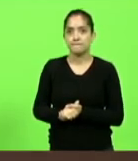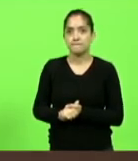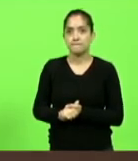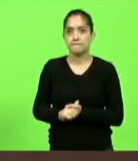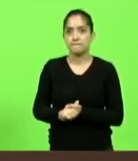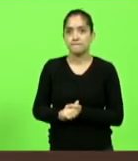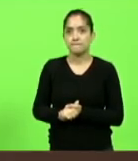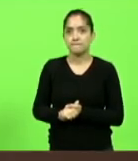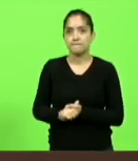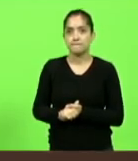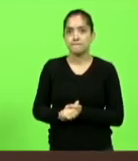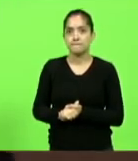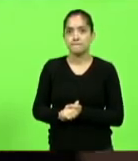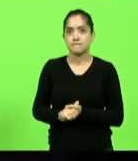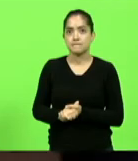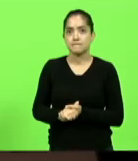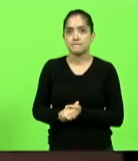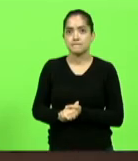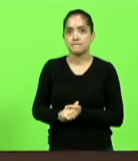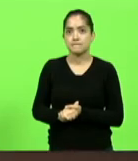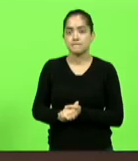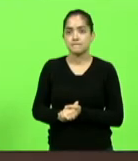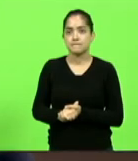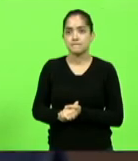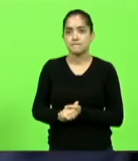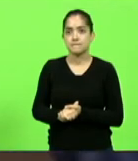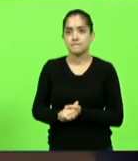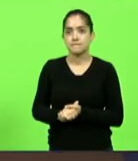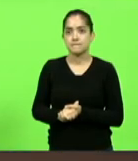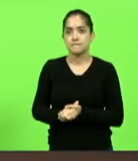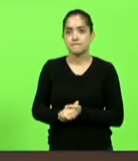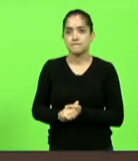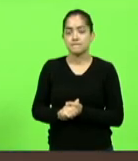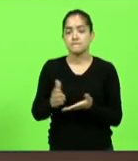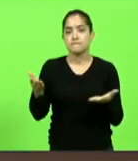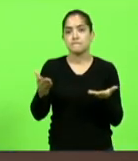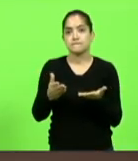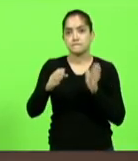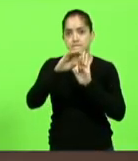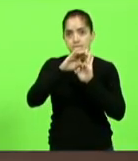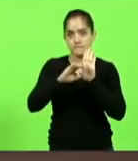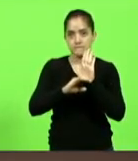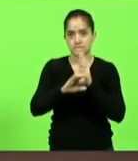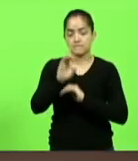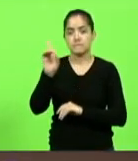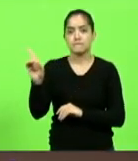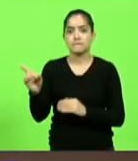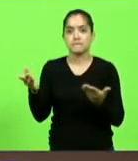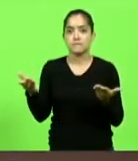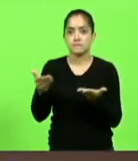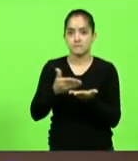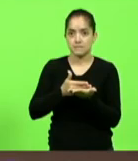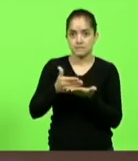nobre líder do governo obrigado deputado Zé Milton vamos passar a ordem do dia